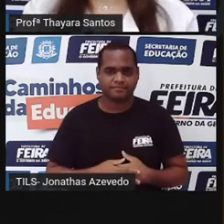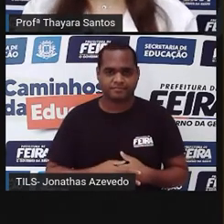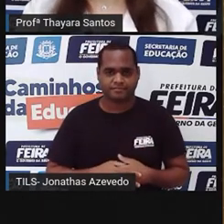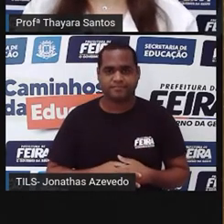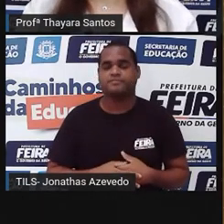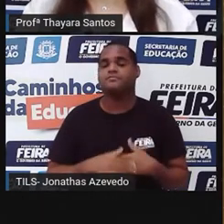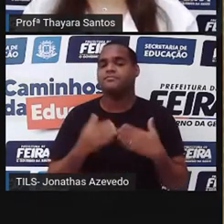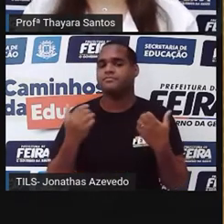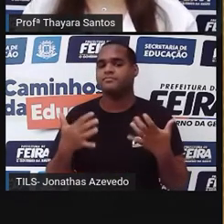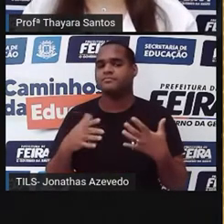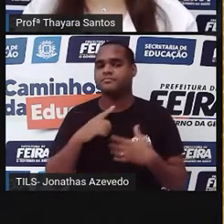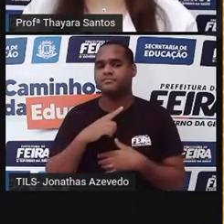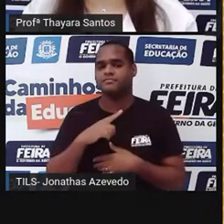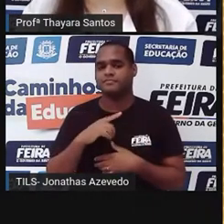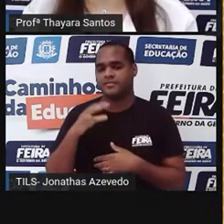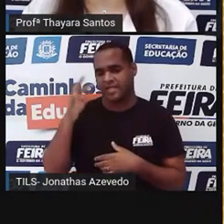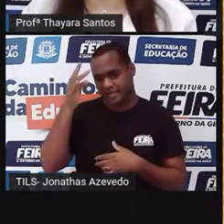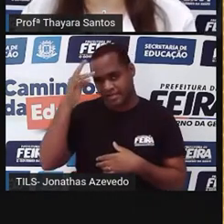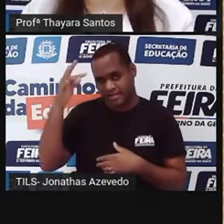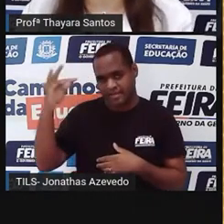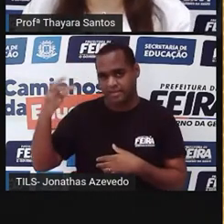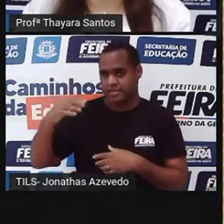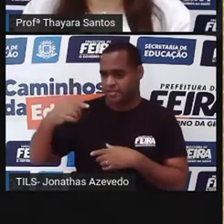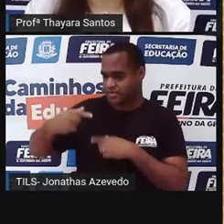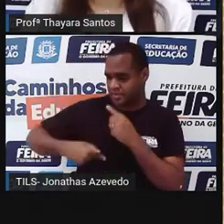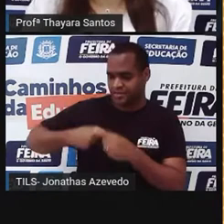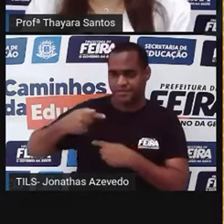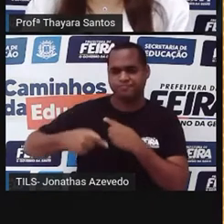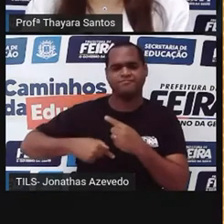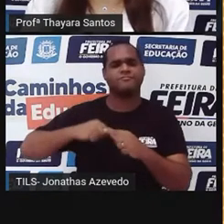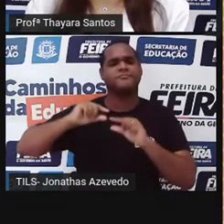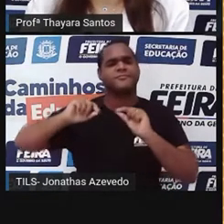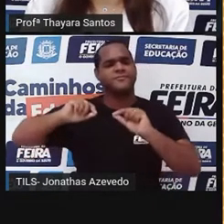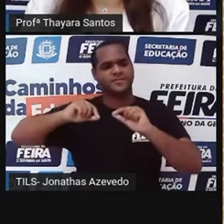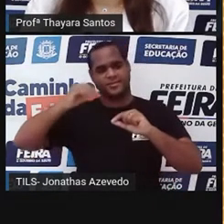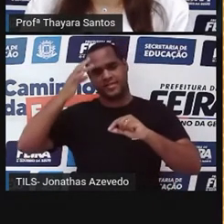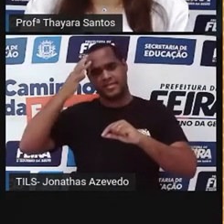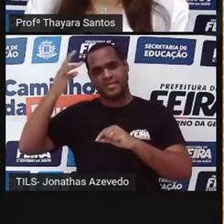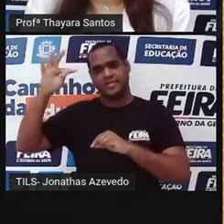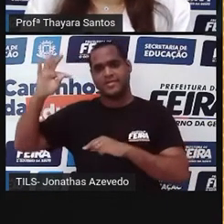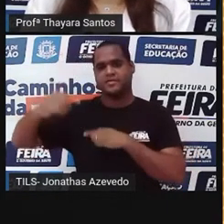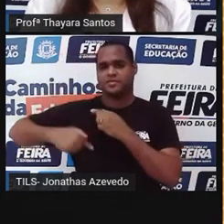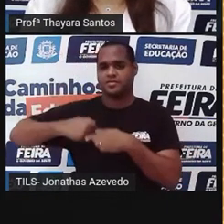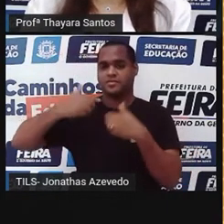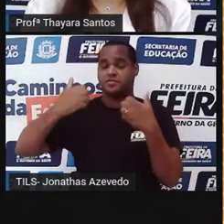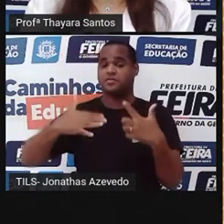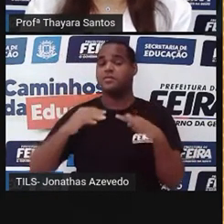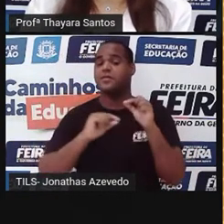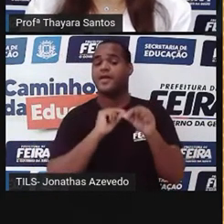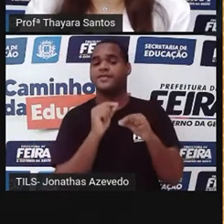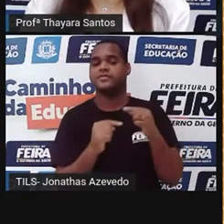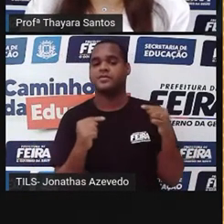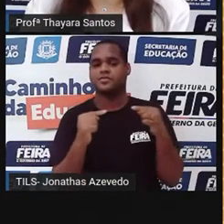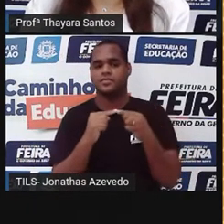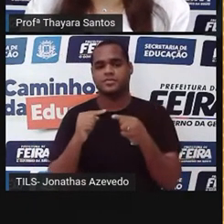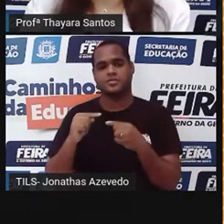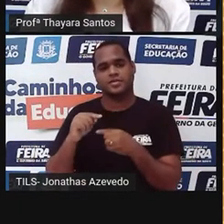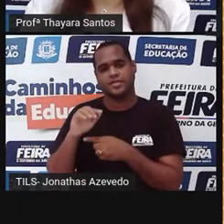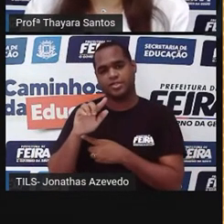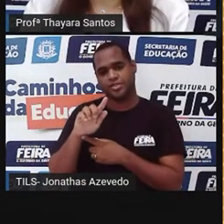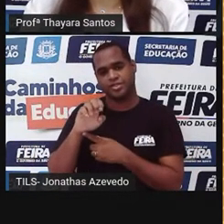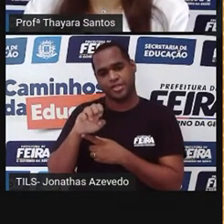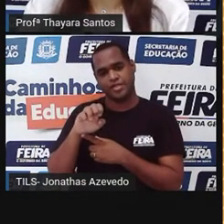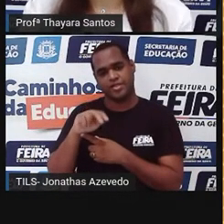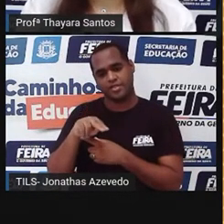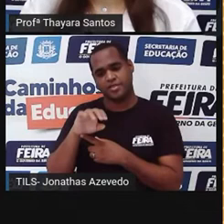E agora a gente vai falar sobre terapia gênica. O que é terapia gênica? Ela também pode ser chamada de geneterapia.